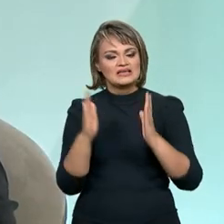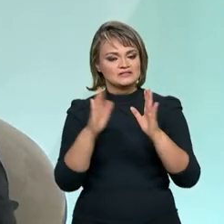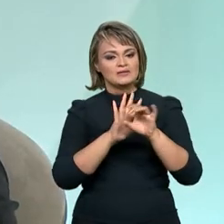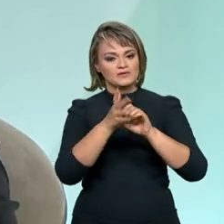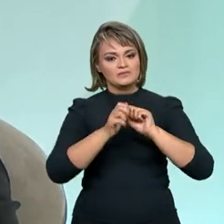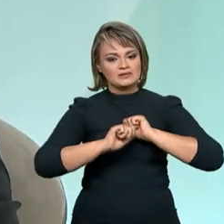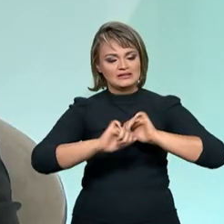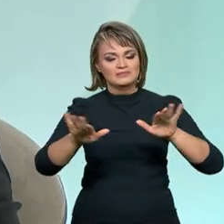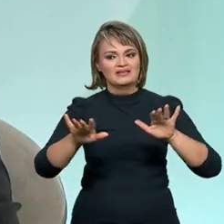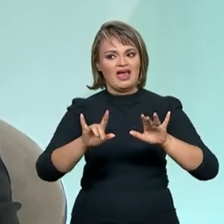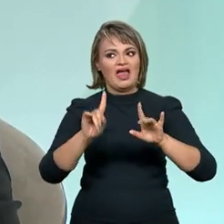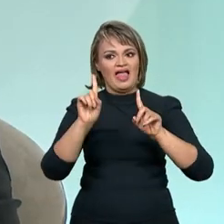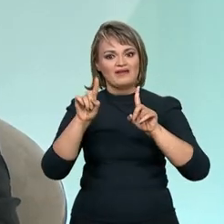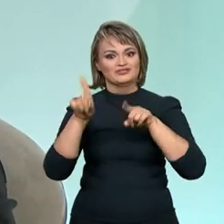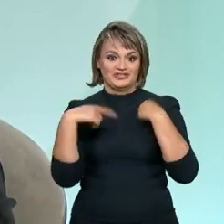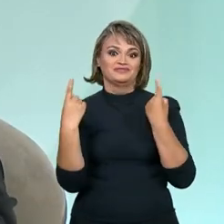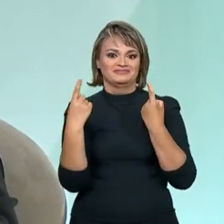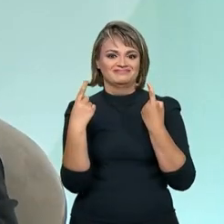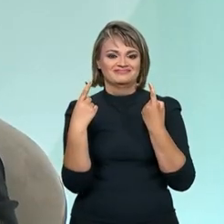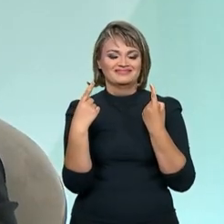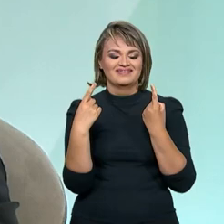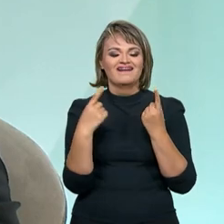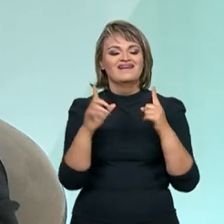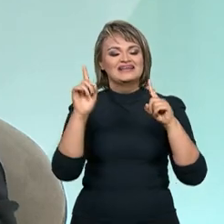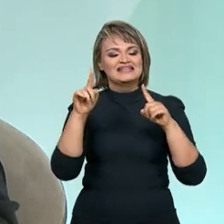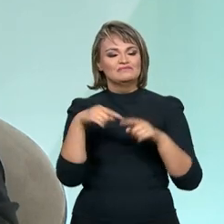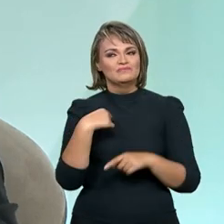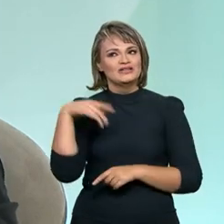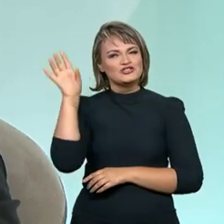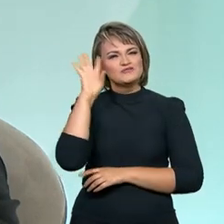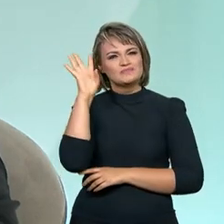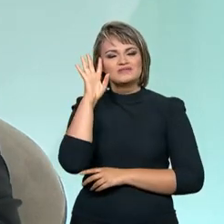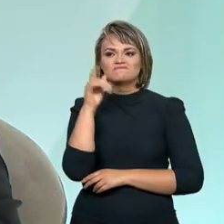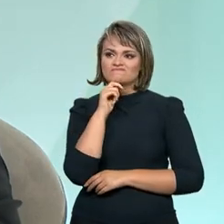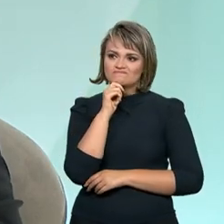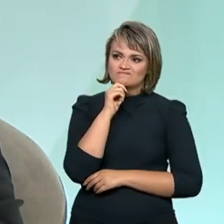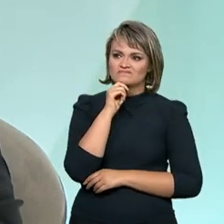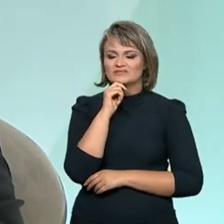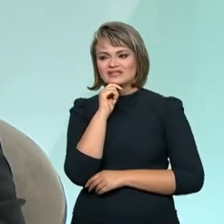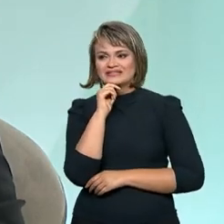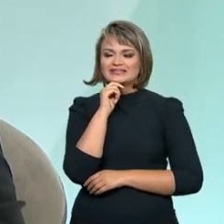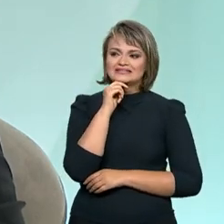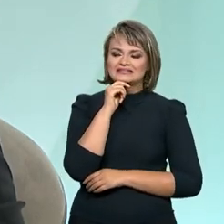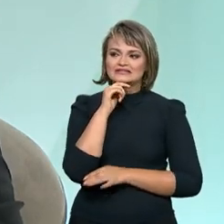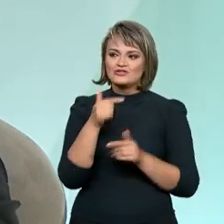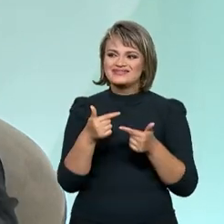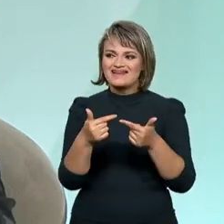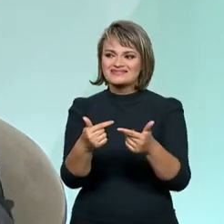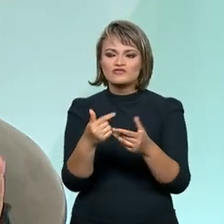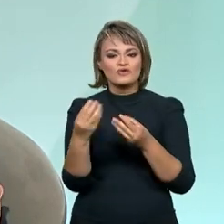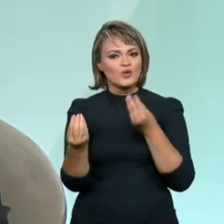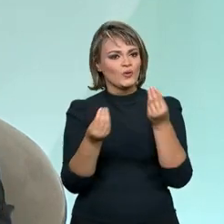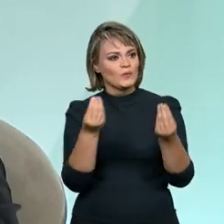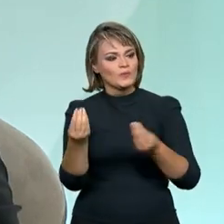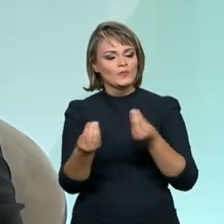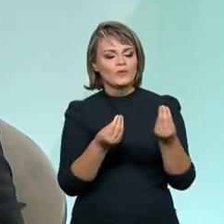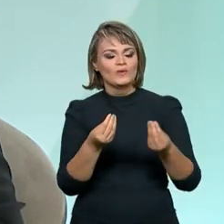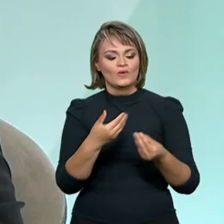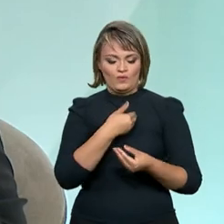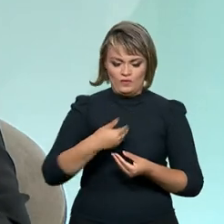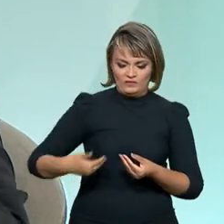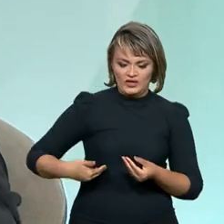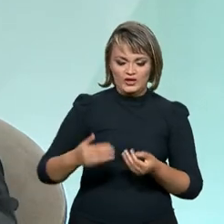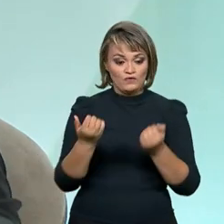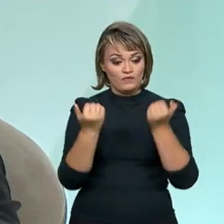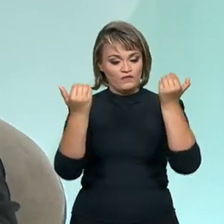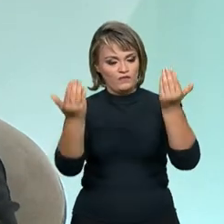fato, nos desafiou a todos. Nos desafiou a repensar a nossa forma de atuação intergovernamental,